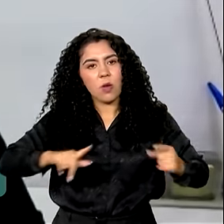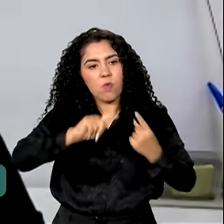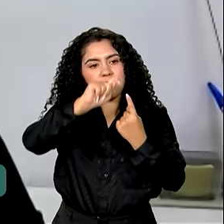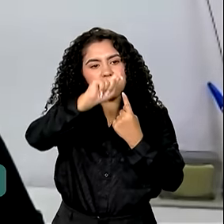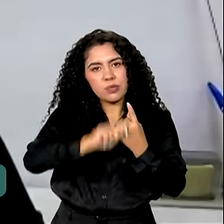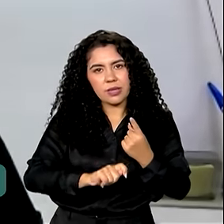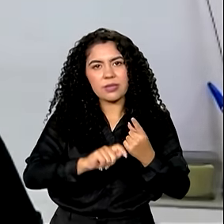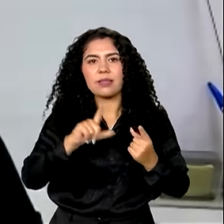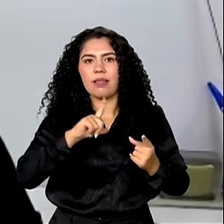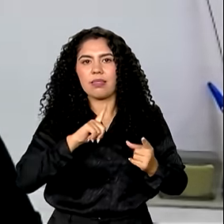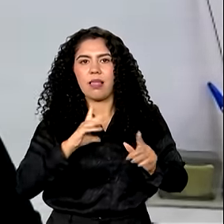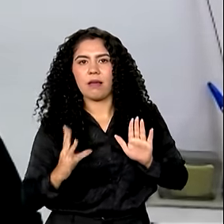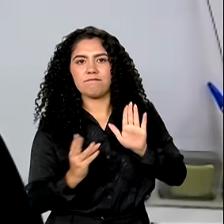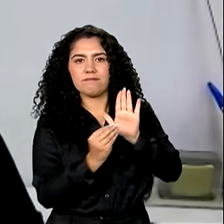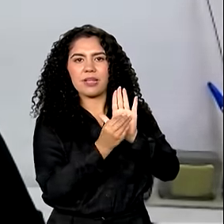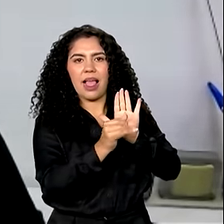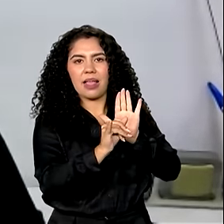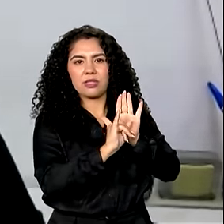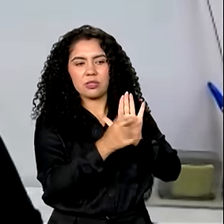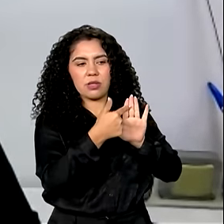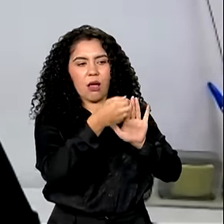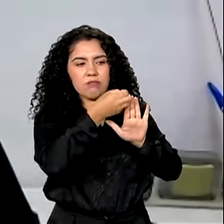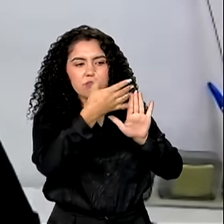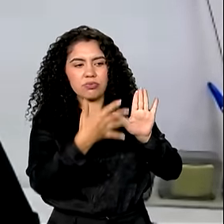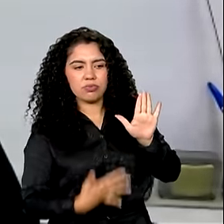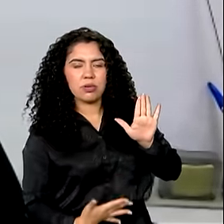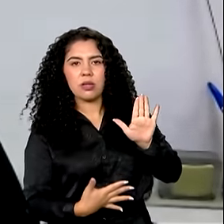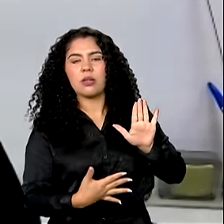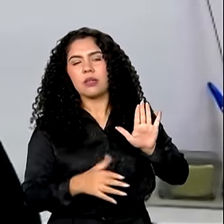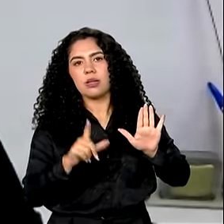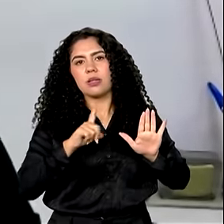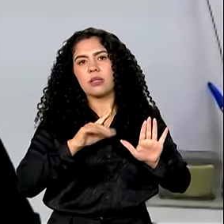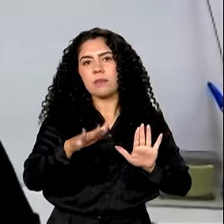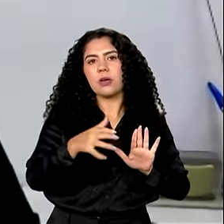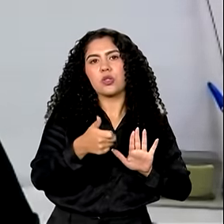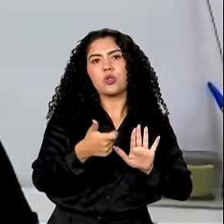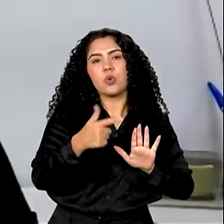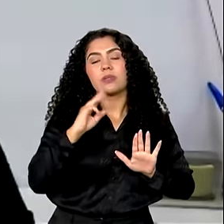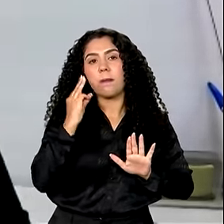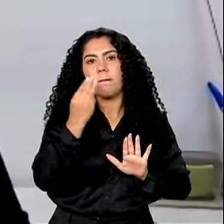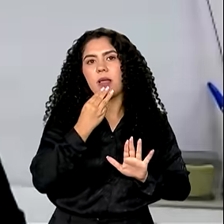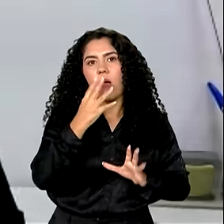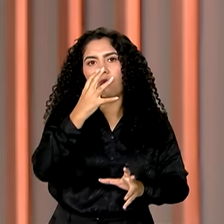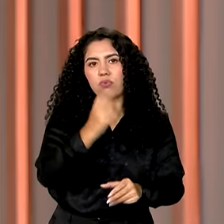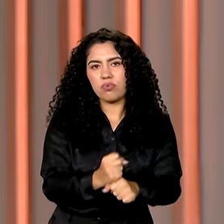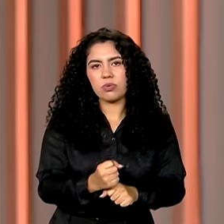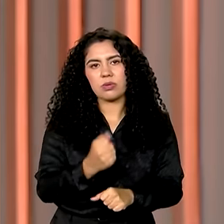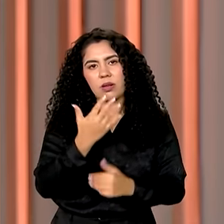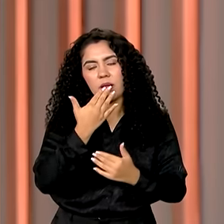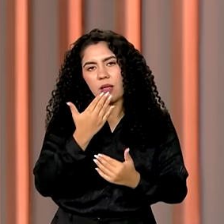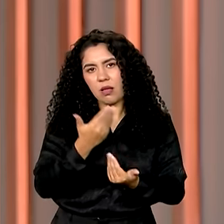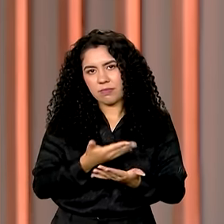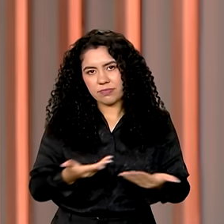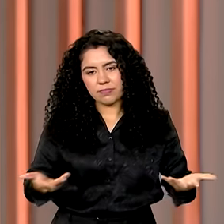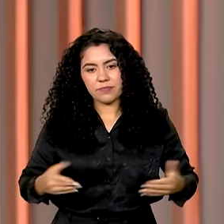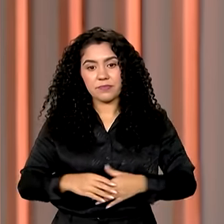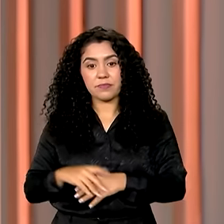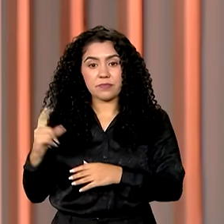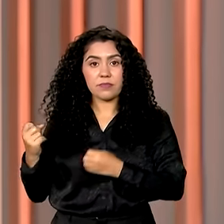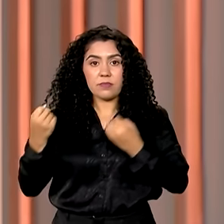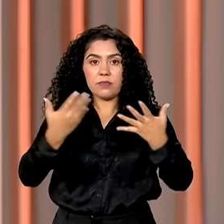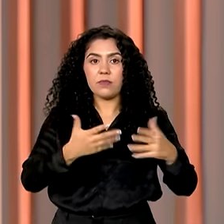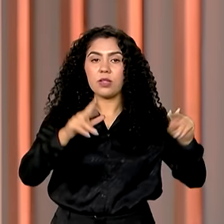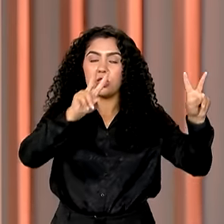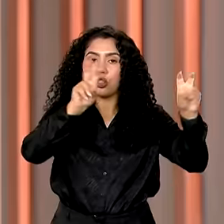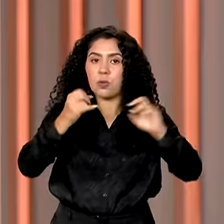edital. Então a gente está falando aí de 12 milhões de refeições no final desse processo. A inflação do